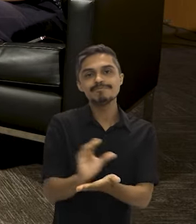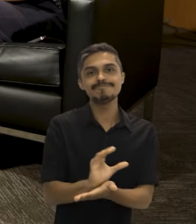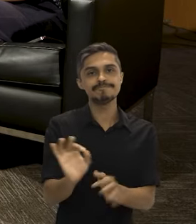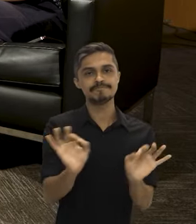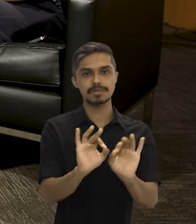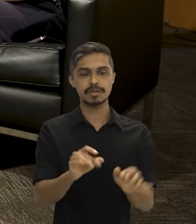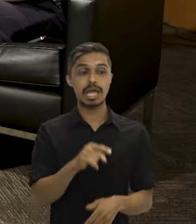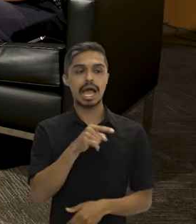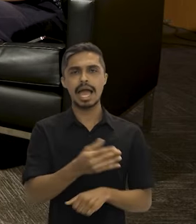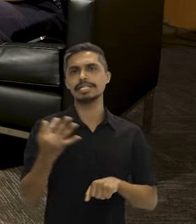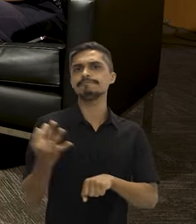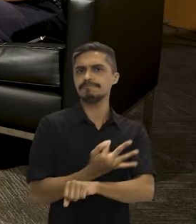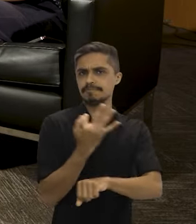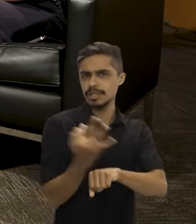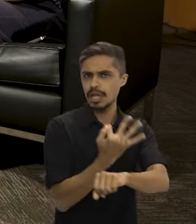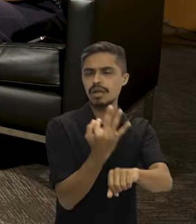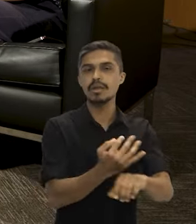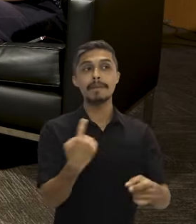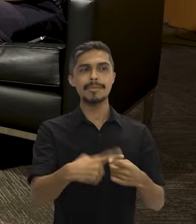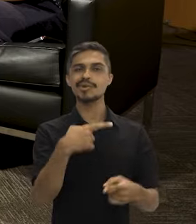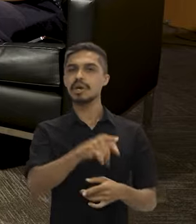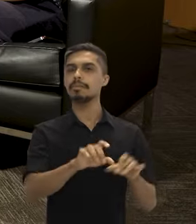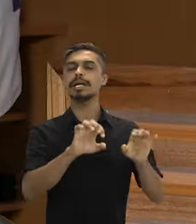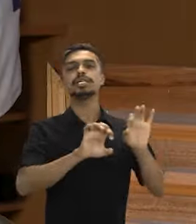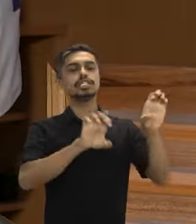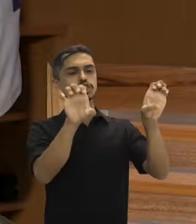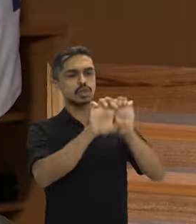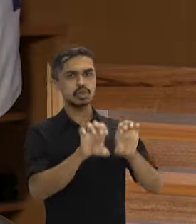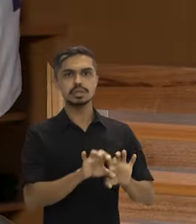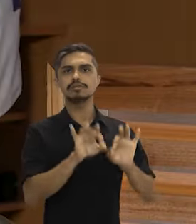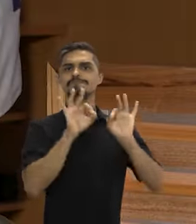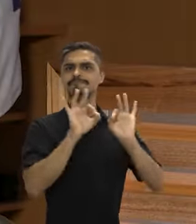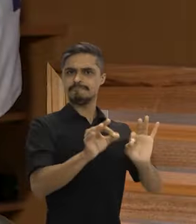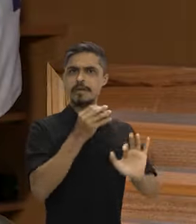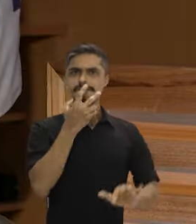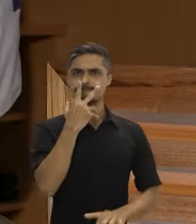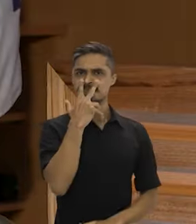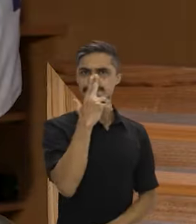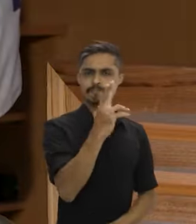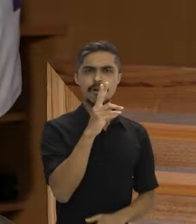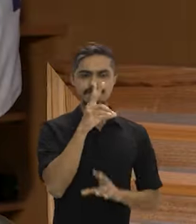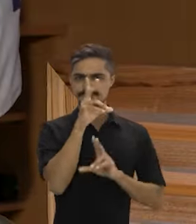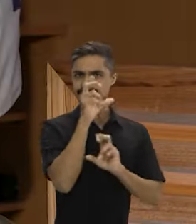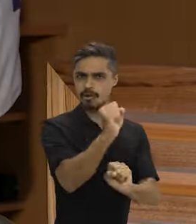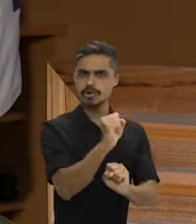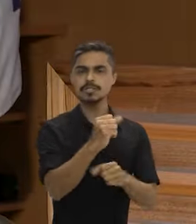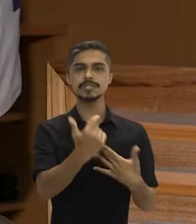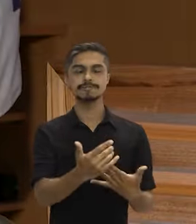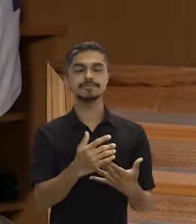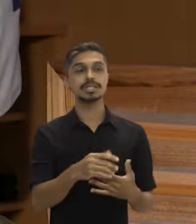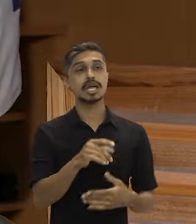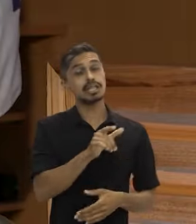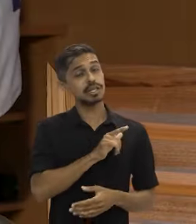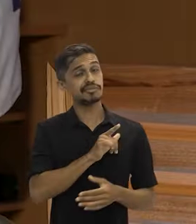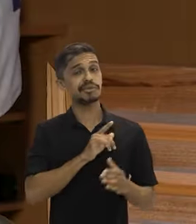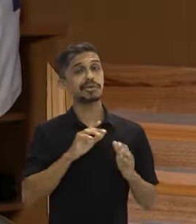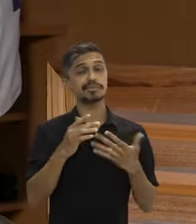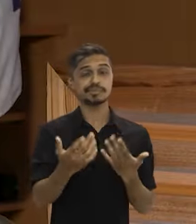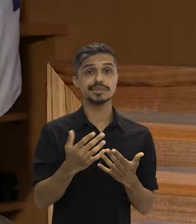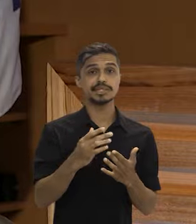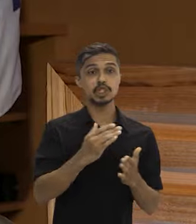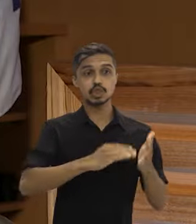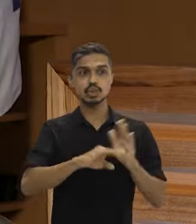resistiu, na verdade, como ele é uma estrutura muito forte e consistente, apesar de ter tido seu